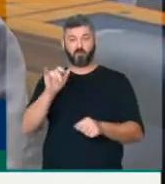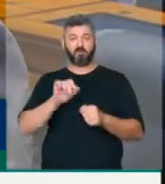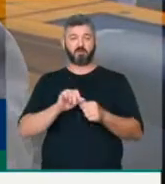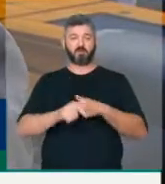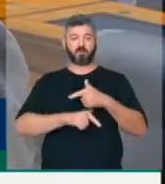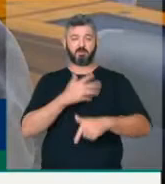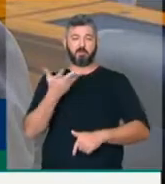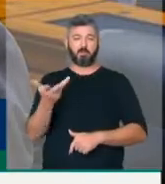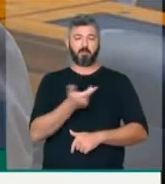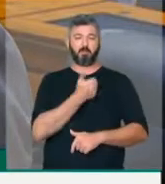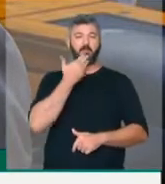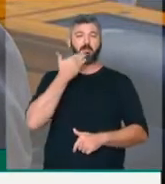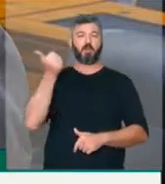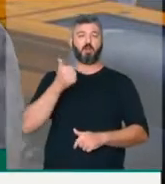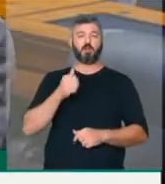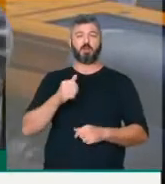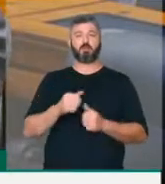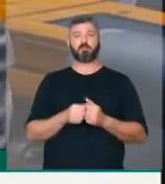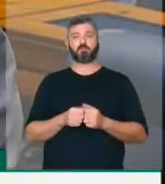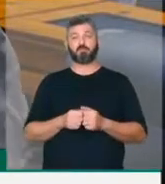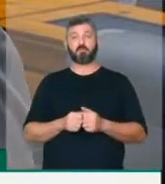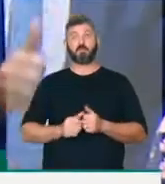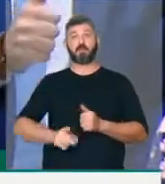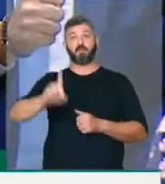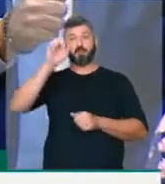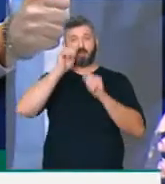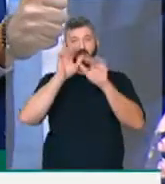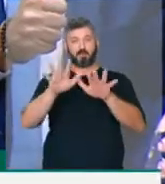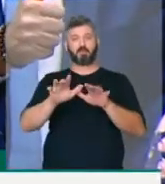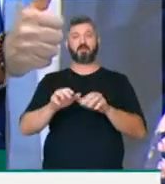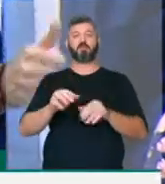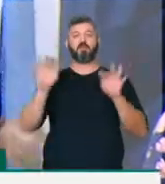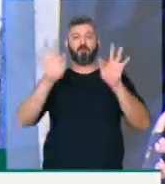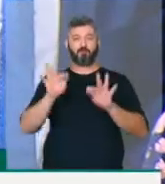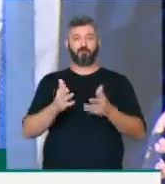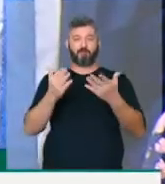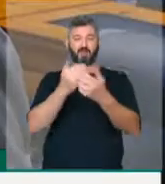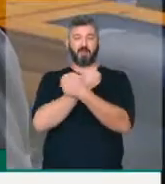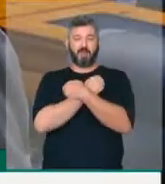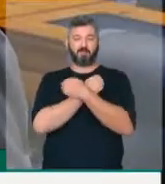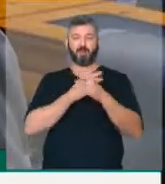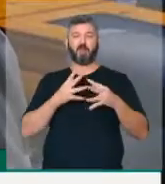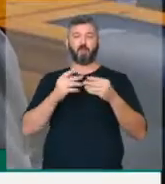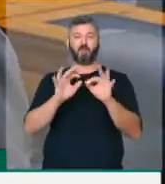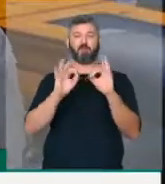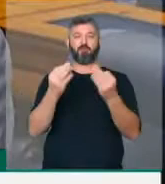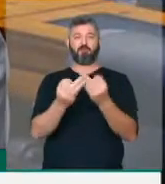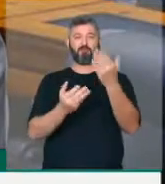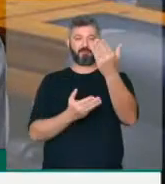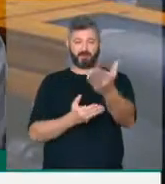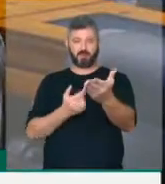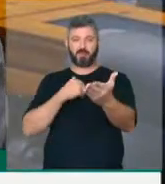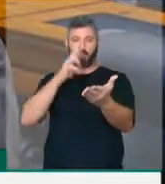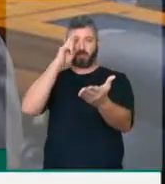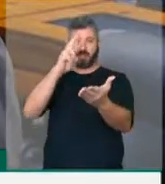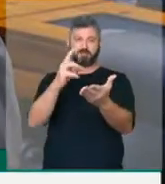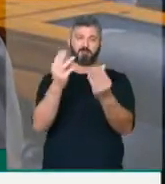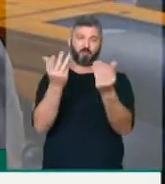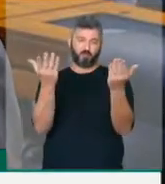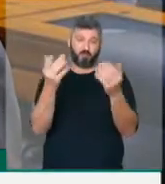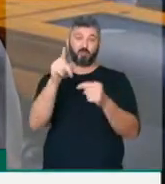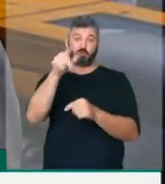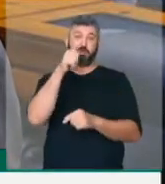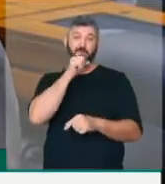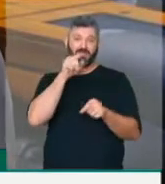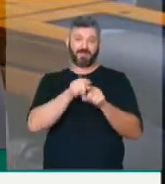o melhor pelo nosso querido Recife. Deus o abençoe. Seja feliz. E leve um abraço a toda a sua família, a quem respeitamos muito, inclusive